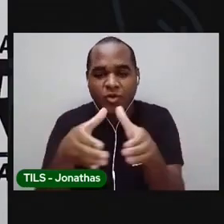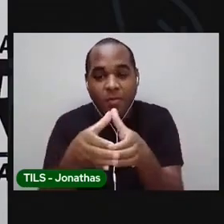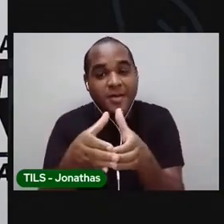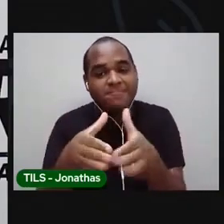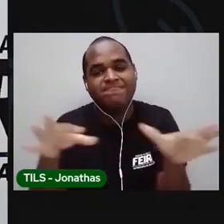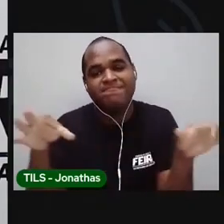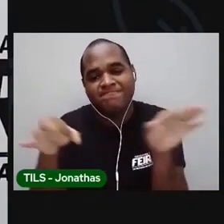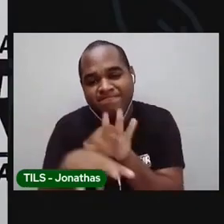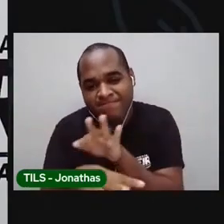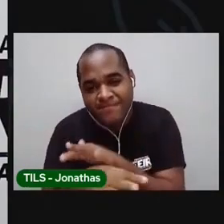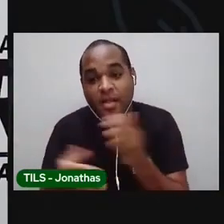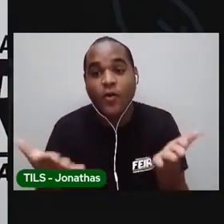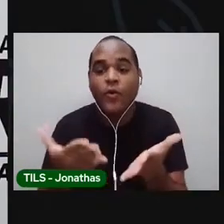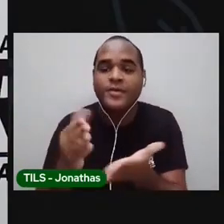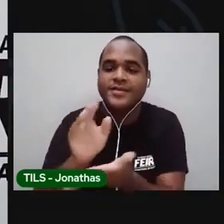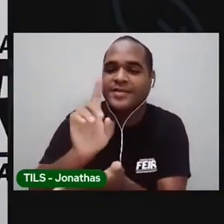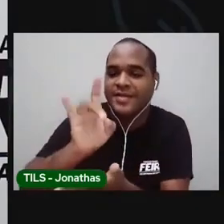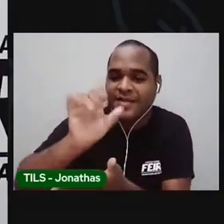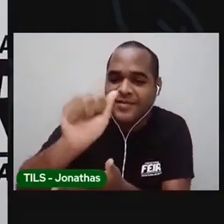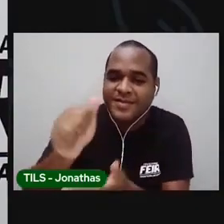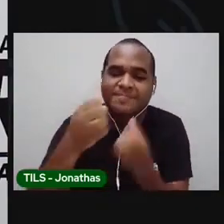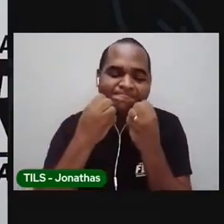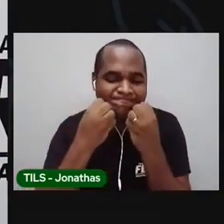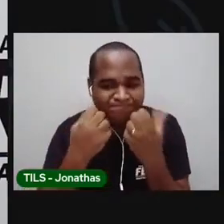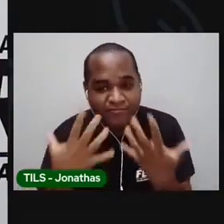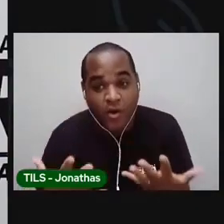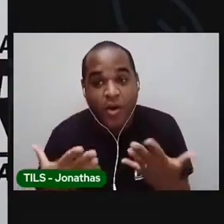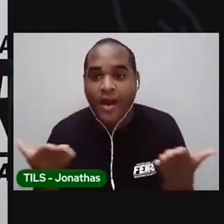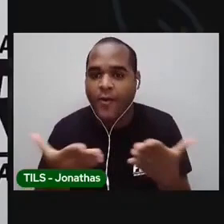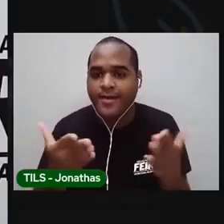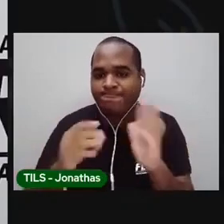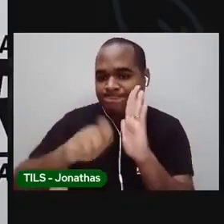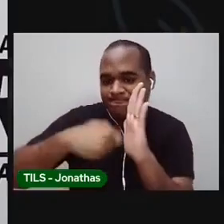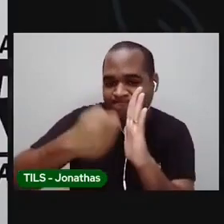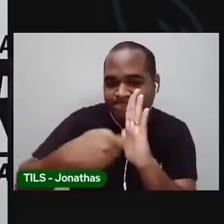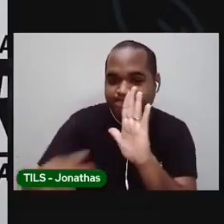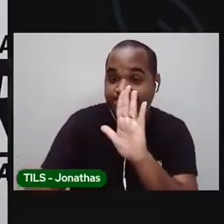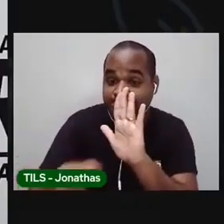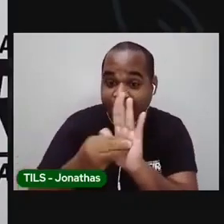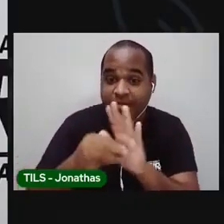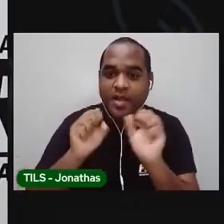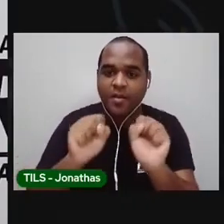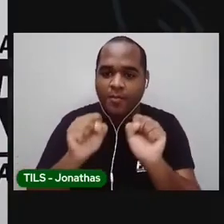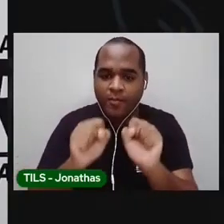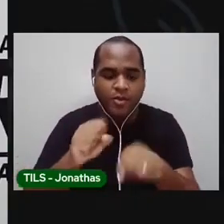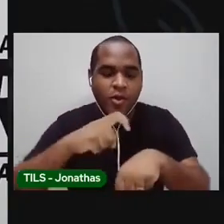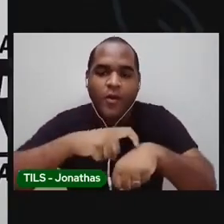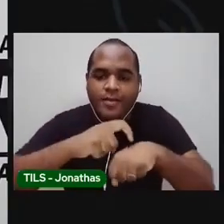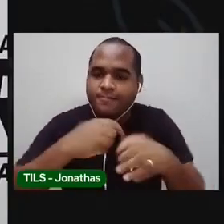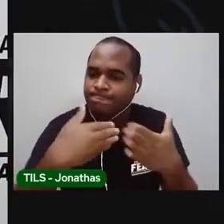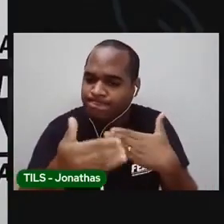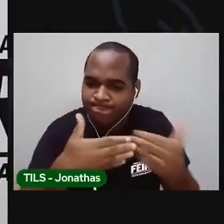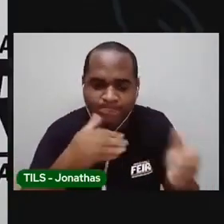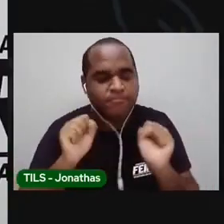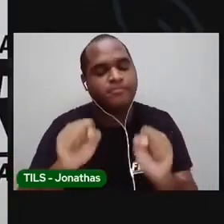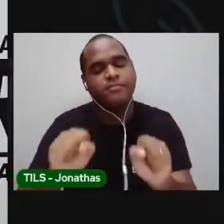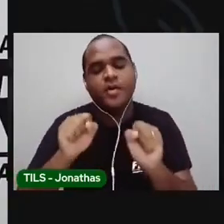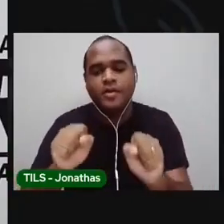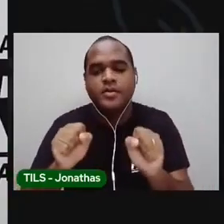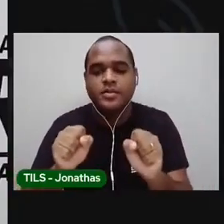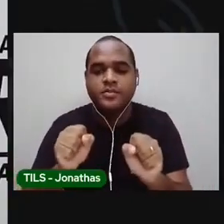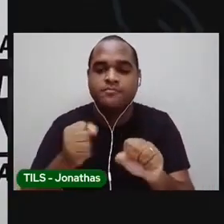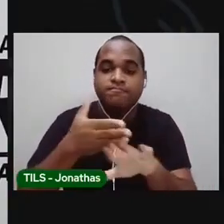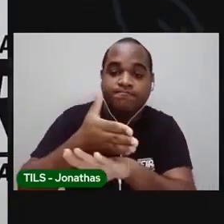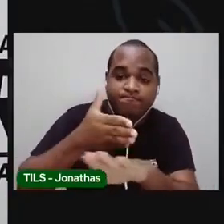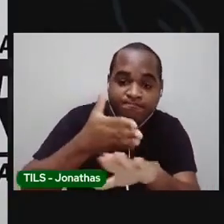Finalizamos o dia de hoje. A nossa aula vai ficar gravada aqui e você pode acessar quando você quiser. Então,